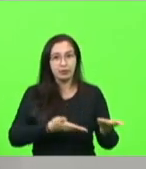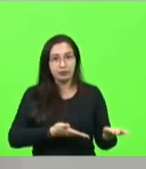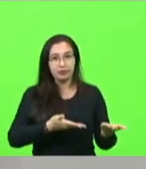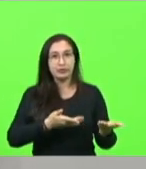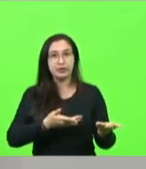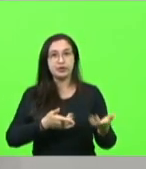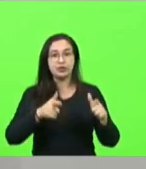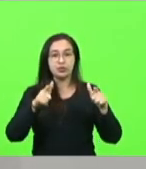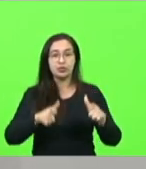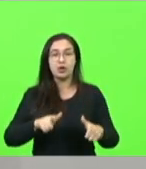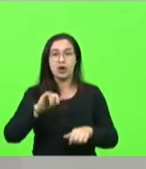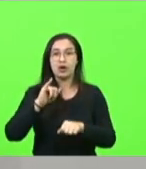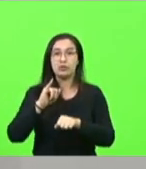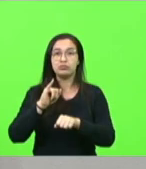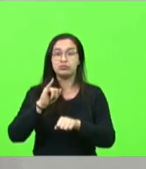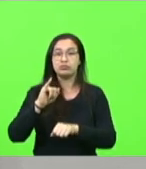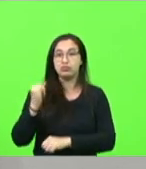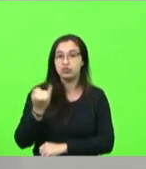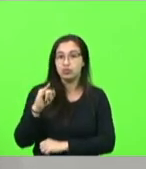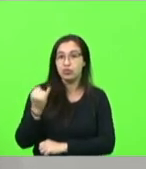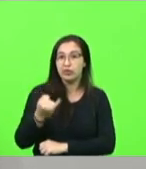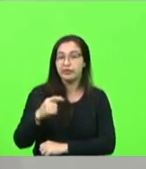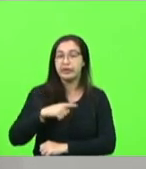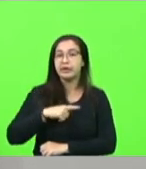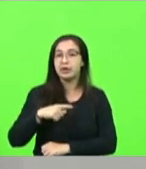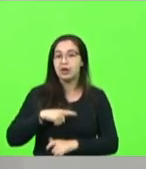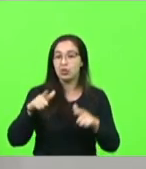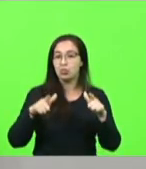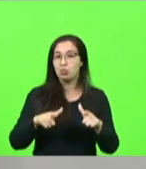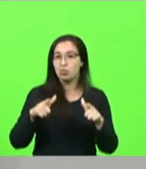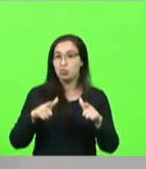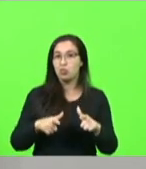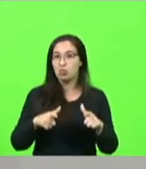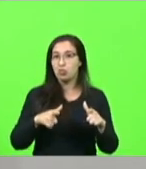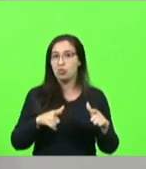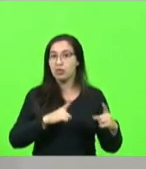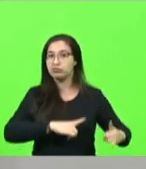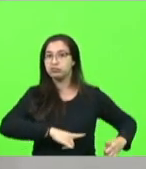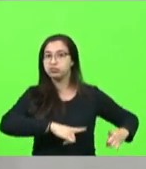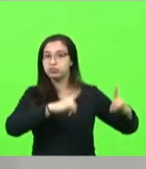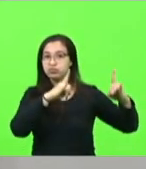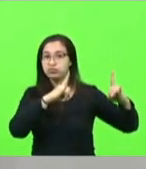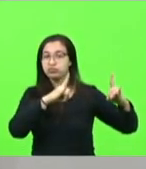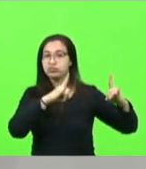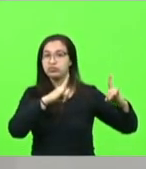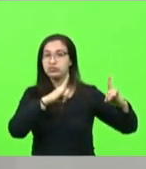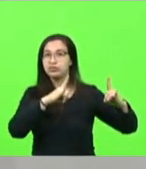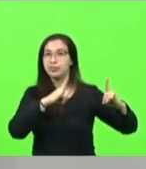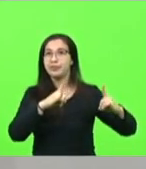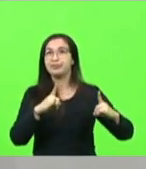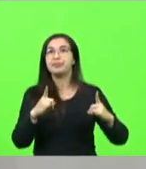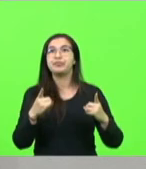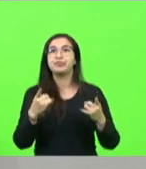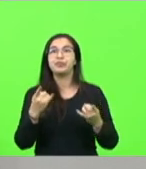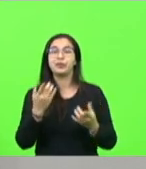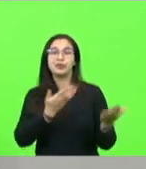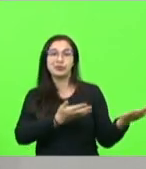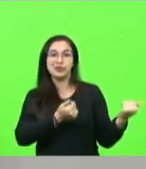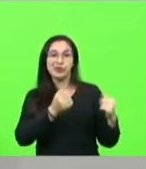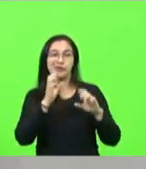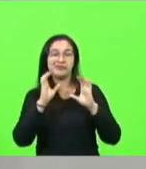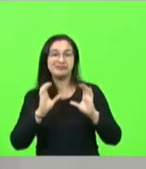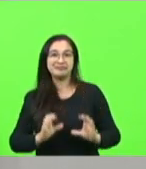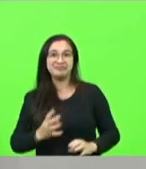uma unidade junto à nossa sede que estamos chamando Estação Jovem Cidadão. Quatro